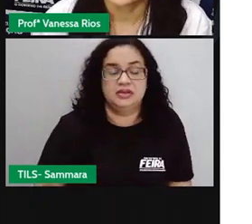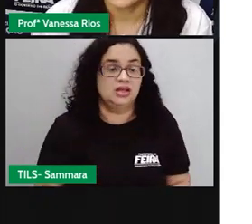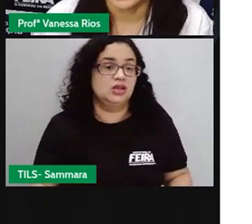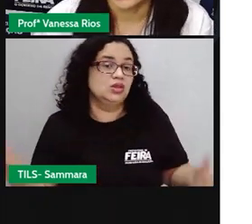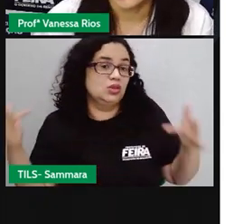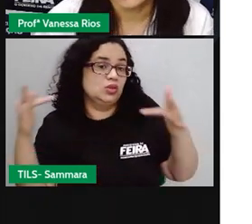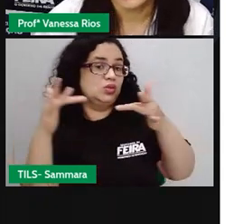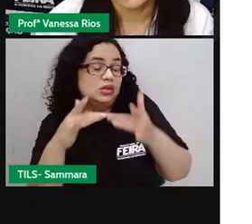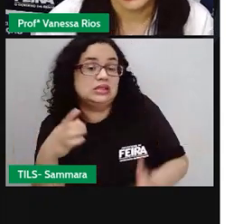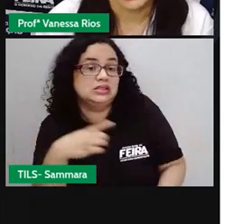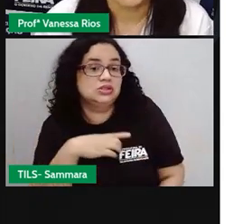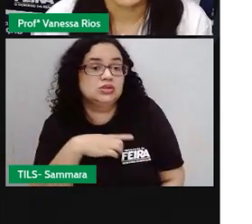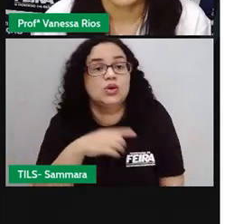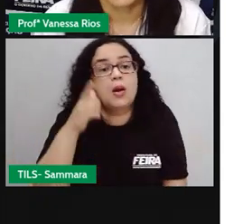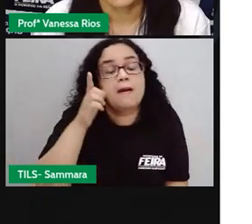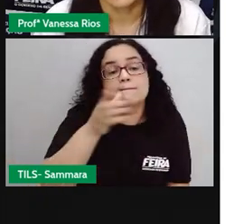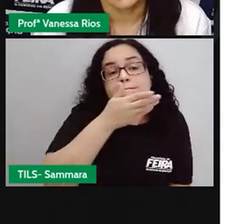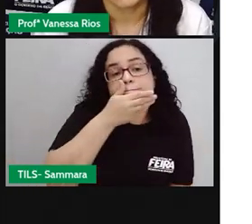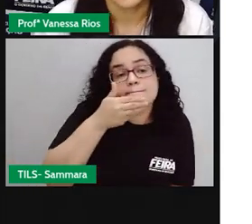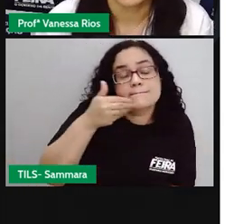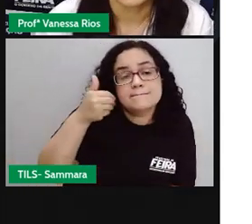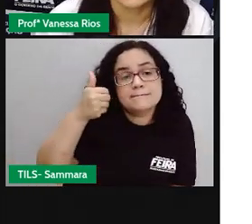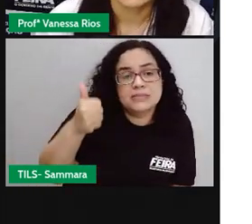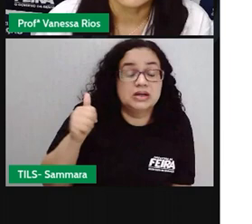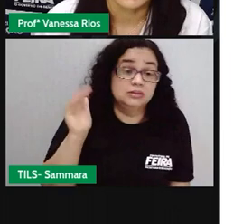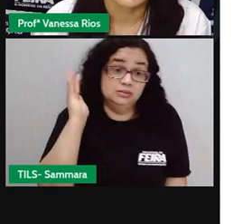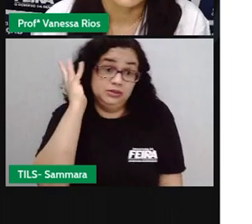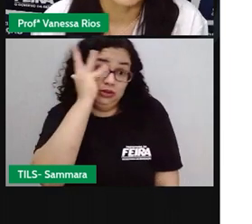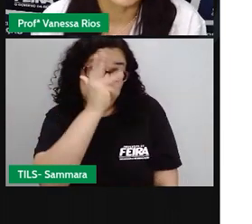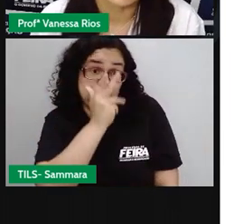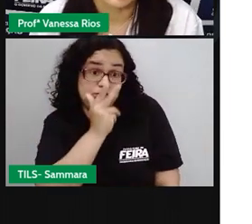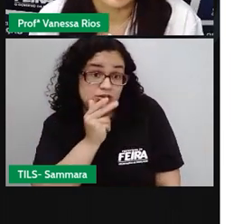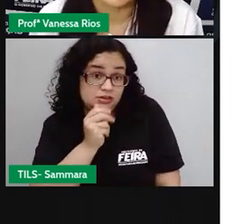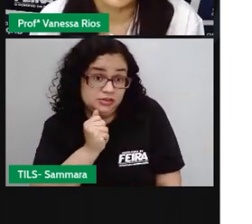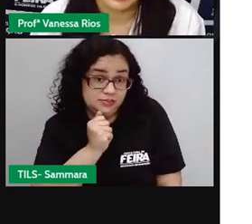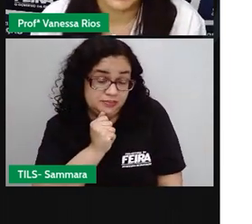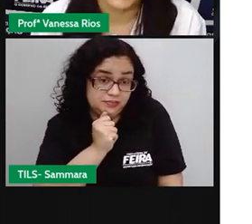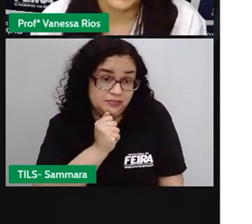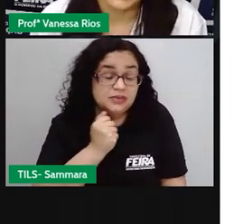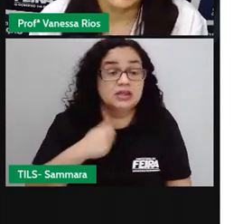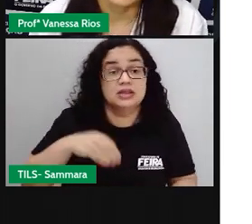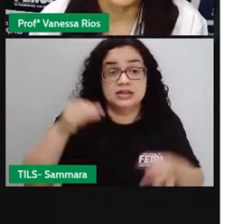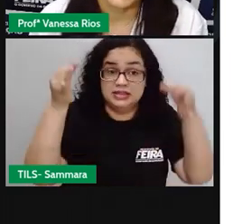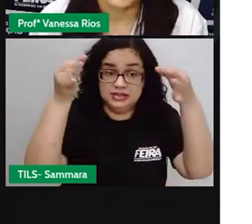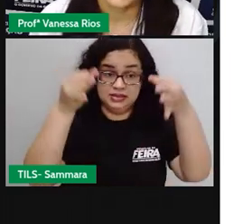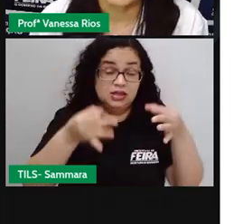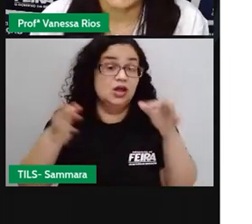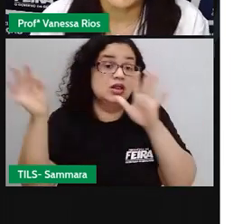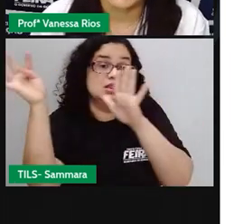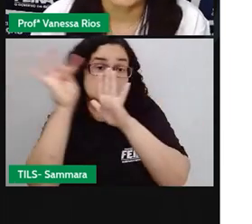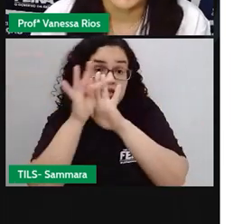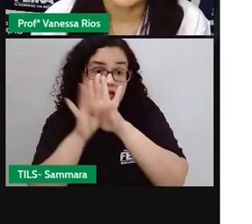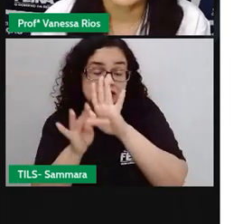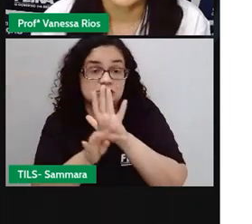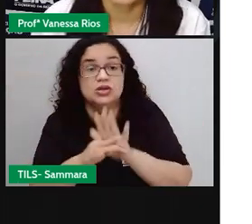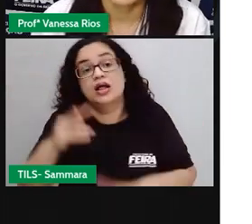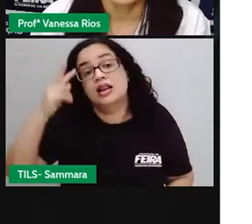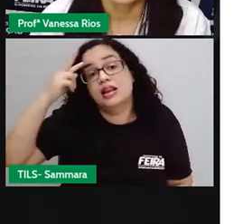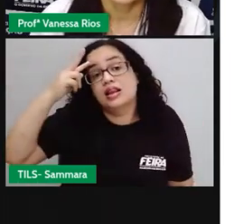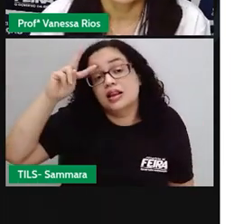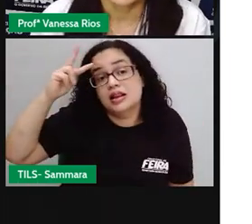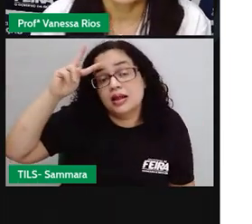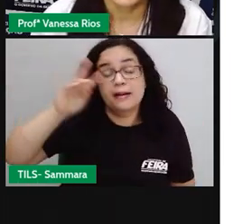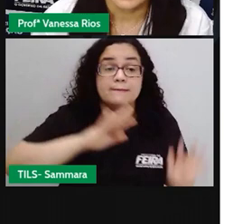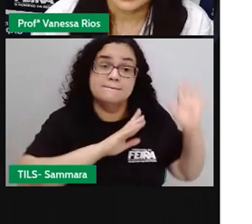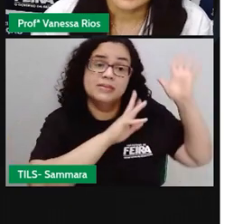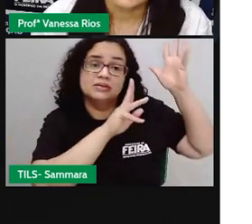acordo com aquela que a gente considera a melhor, a mais bonita, que considera a ideal. No texto, a gente faz uma reflexão